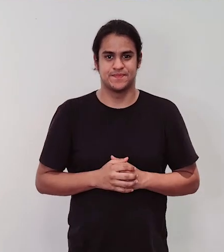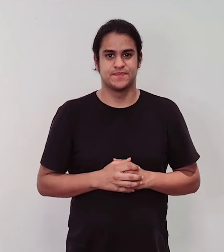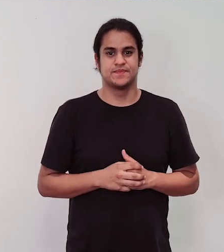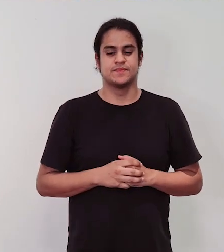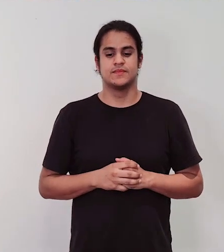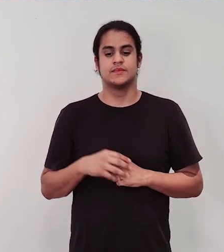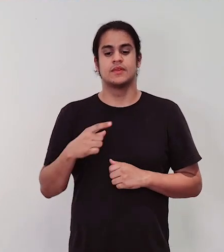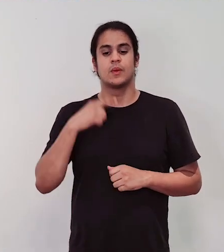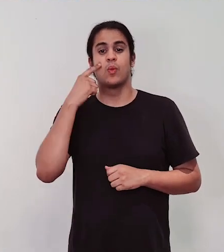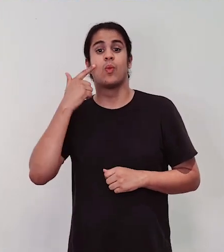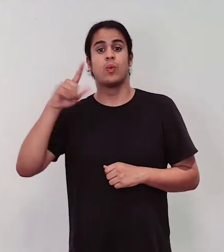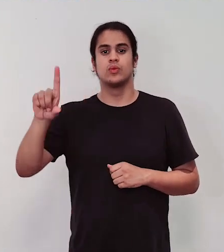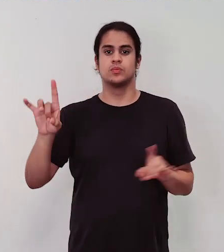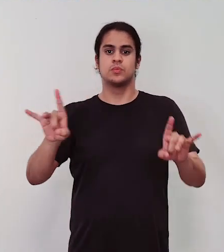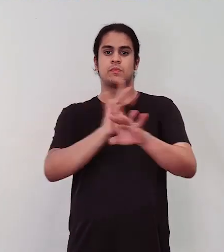outro pronto aqui também